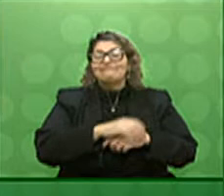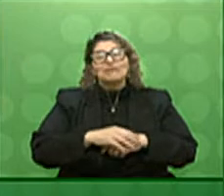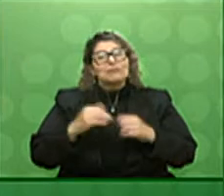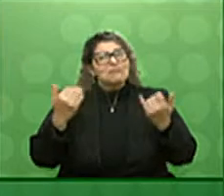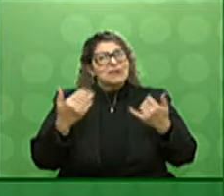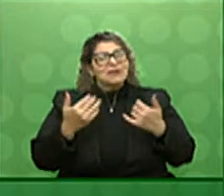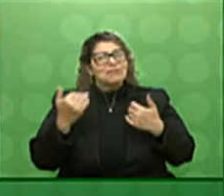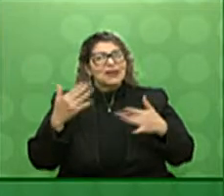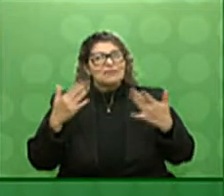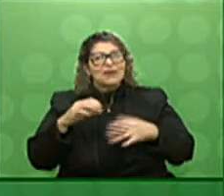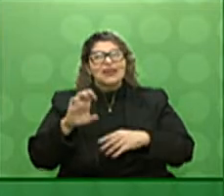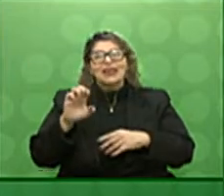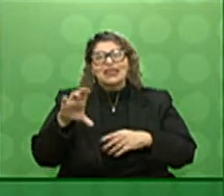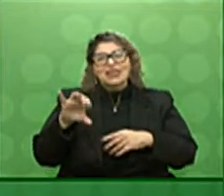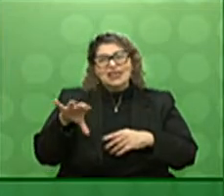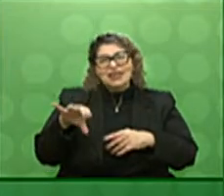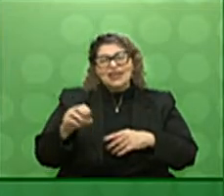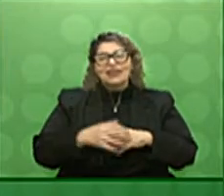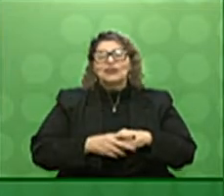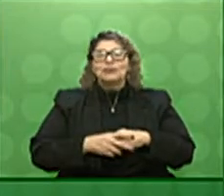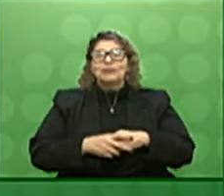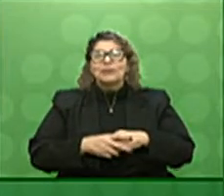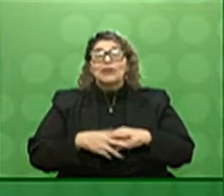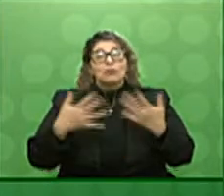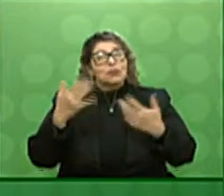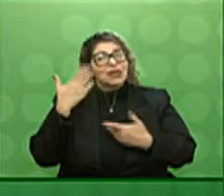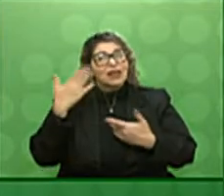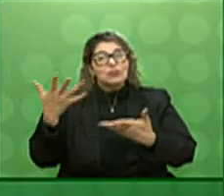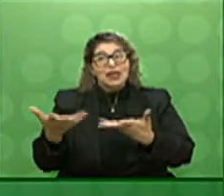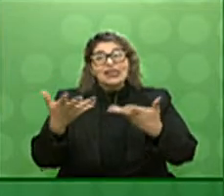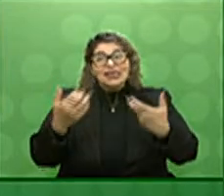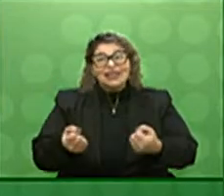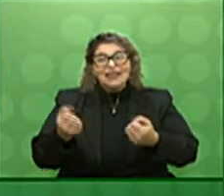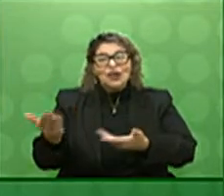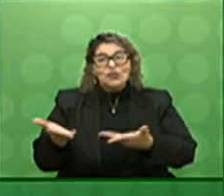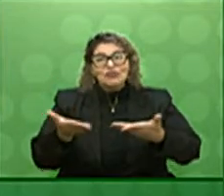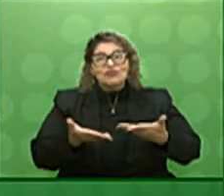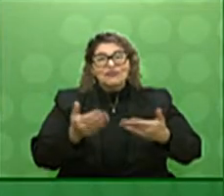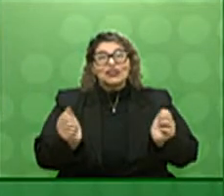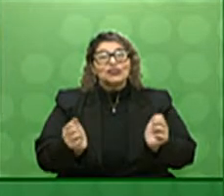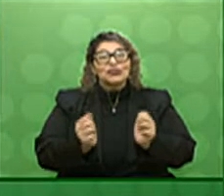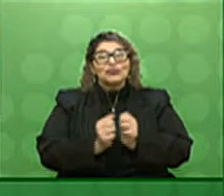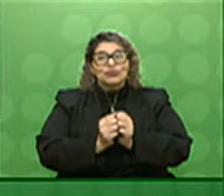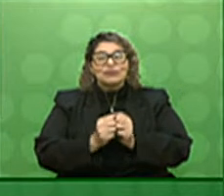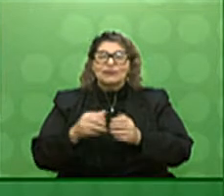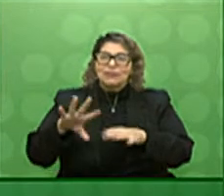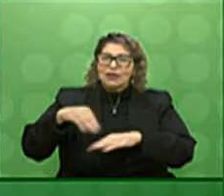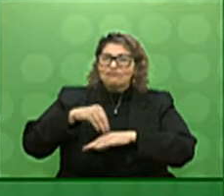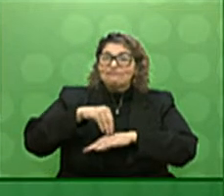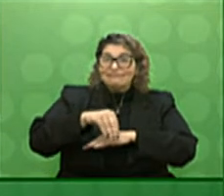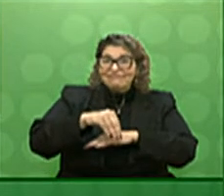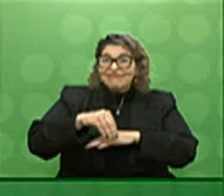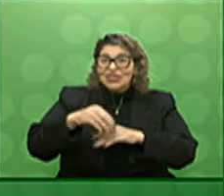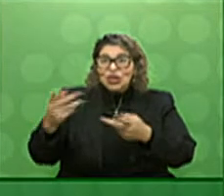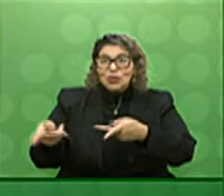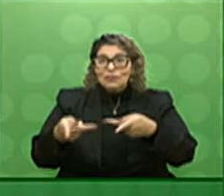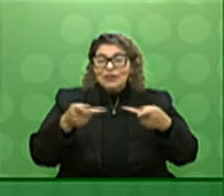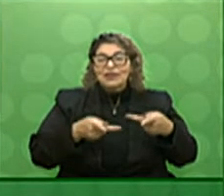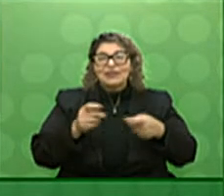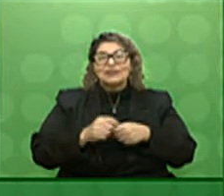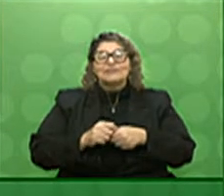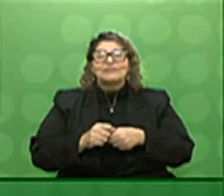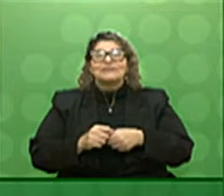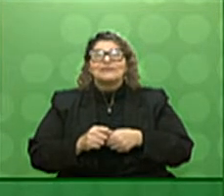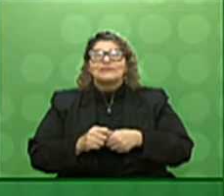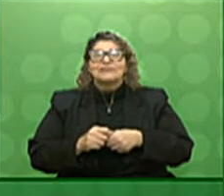Hernani bom dia meu comandante Enal Mourão obrigado por aceitar o nosso convite deputado Zucco que nos ajudou a encaminhar o convite junto à vice-presidência da